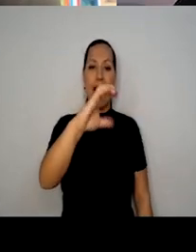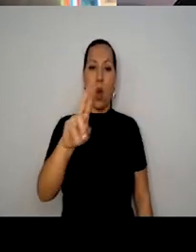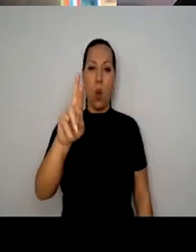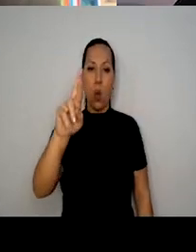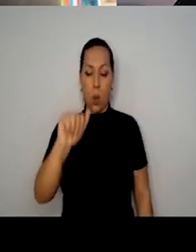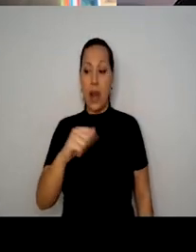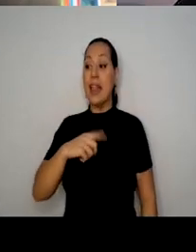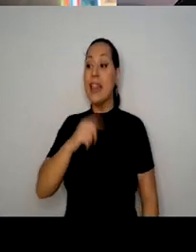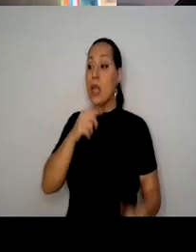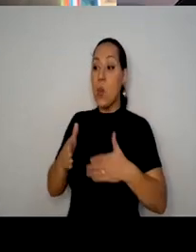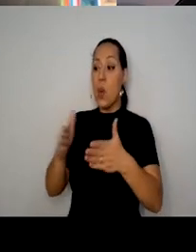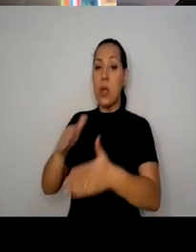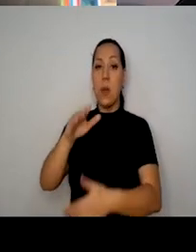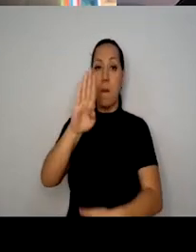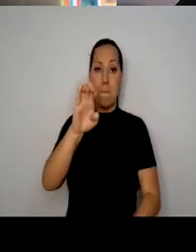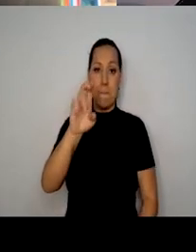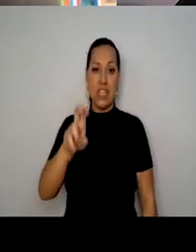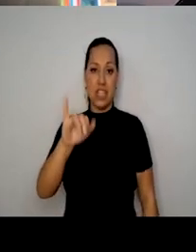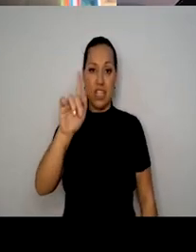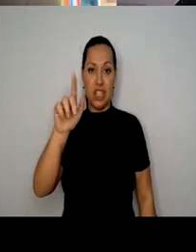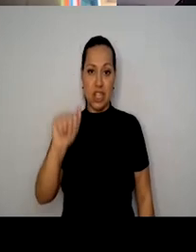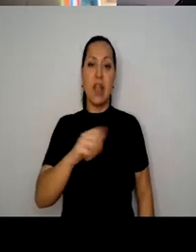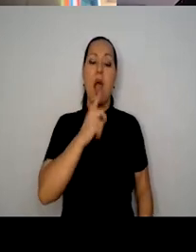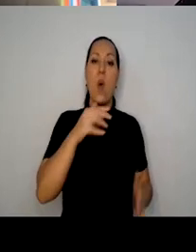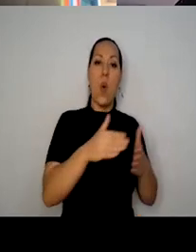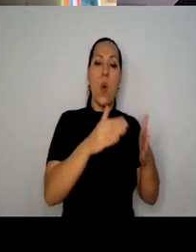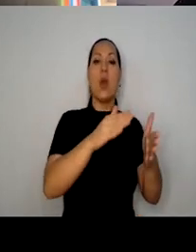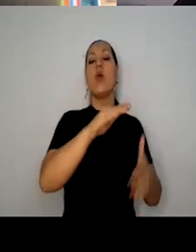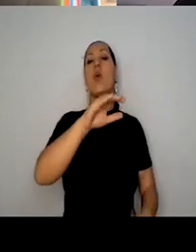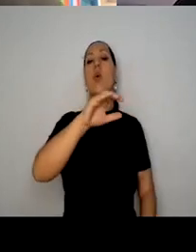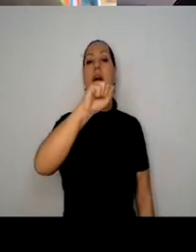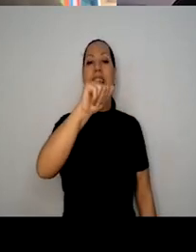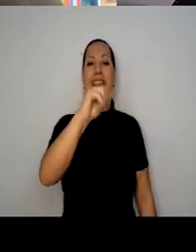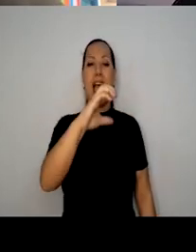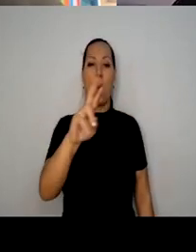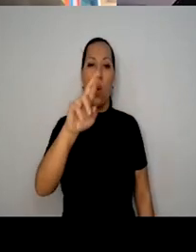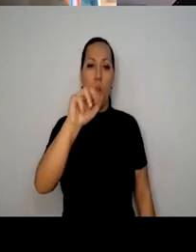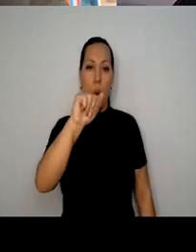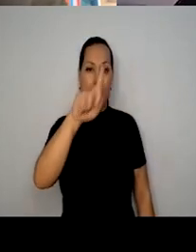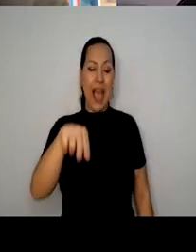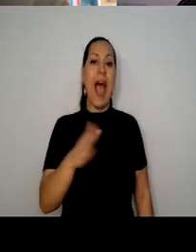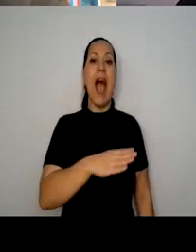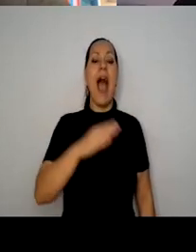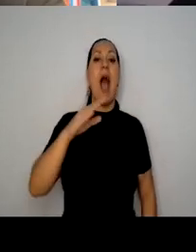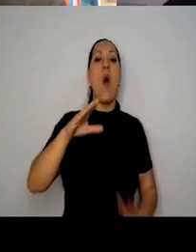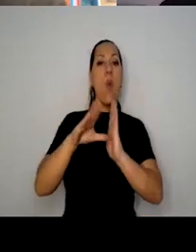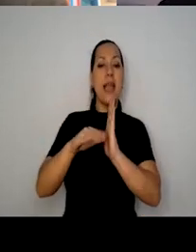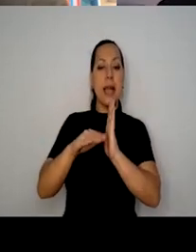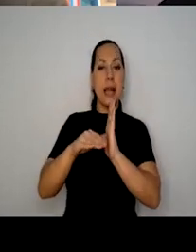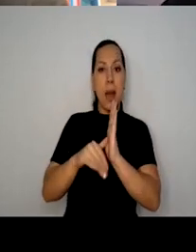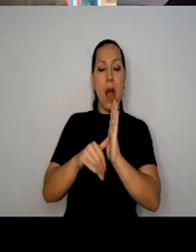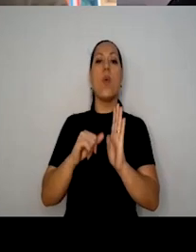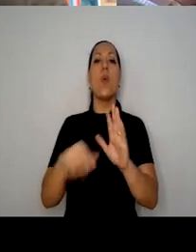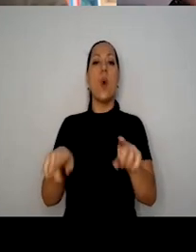Saracura, o rio Japurá, o Engabaú, que também é um território, esse rio tamponado, também um